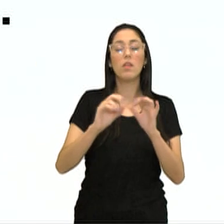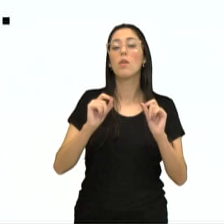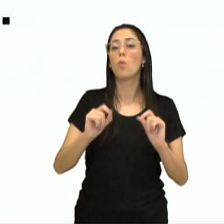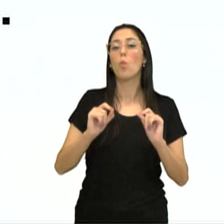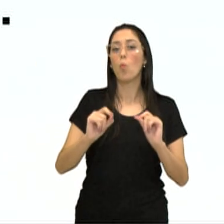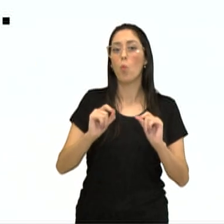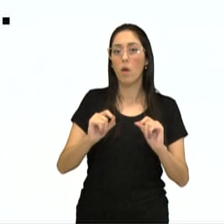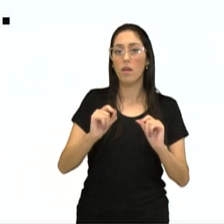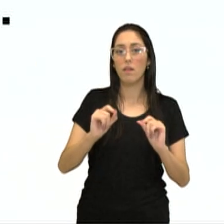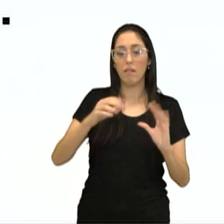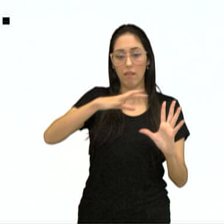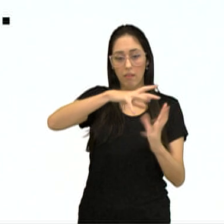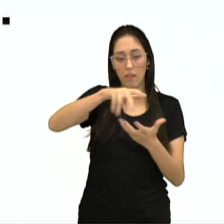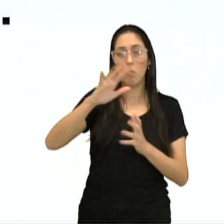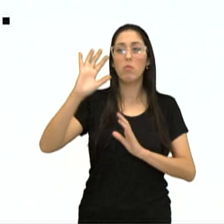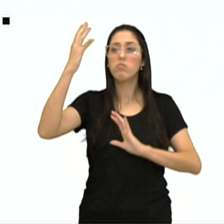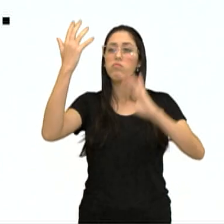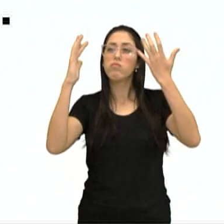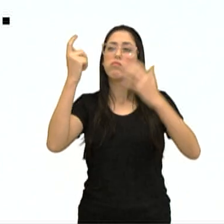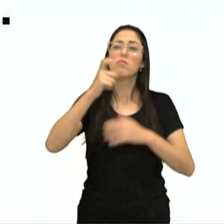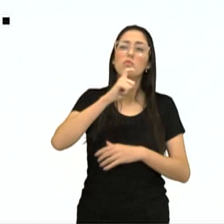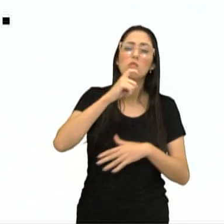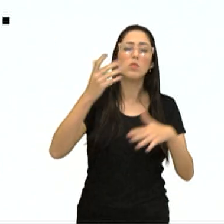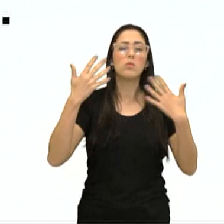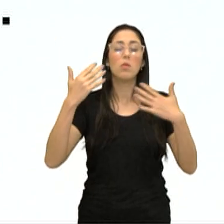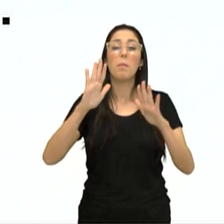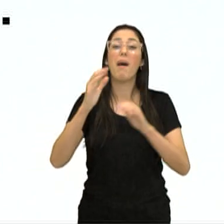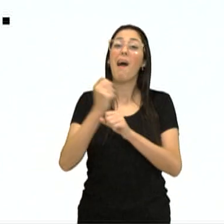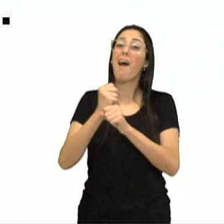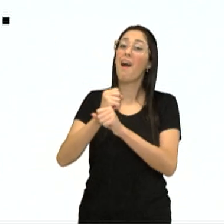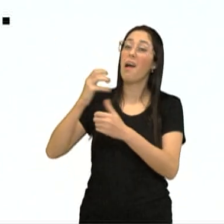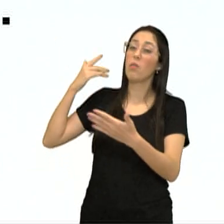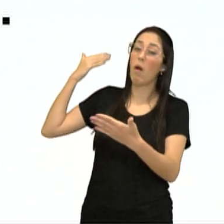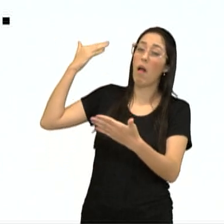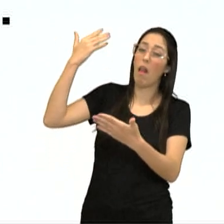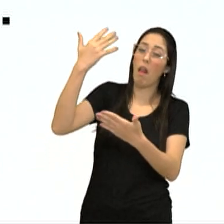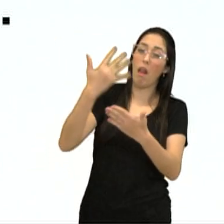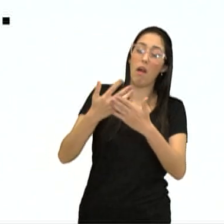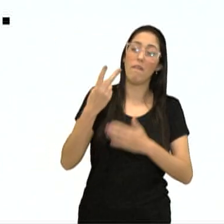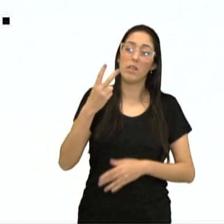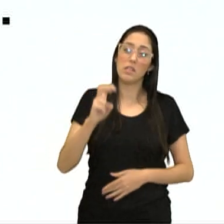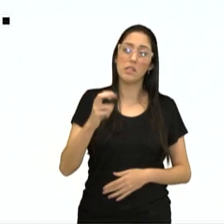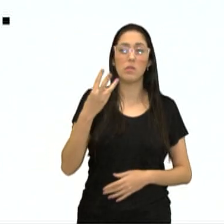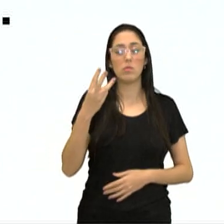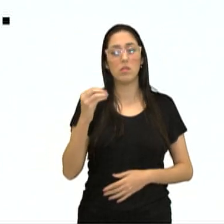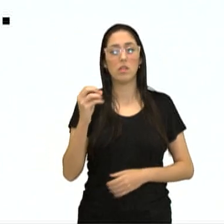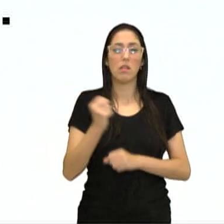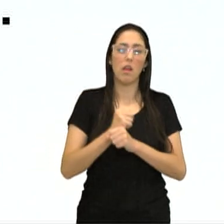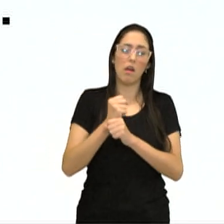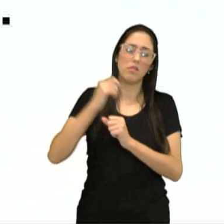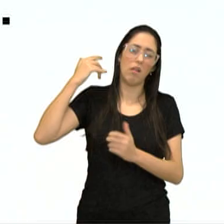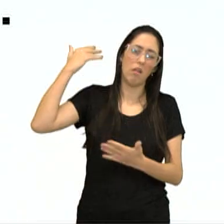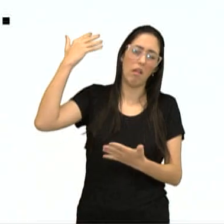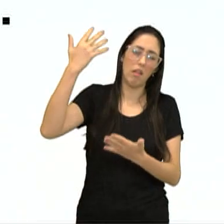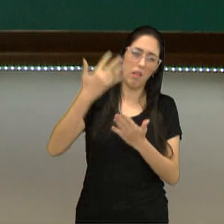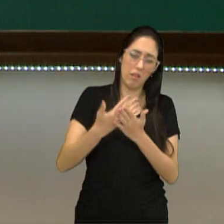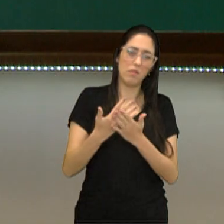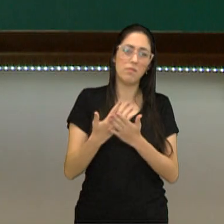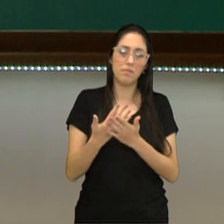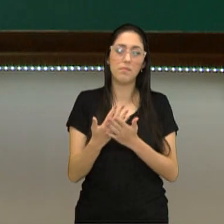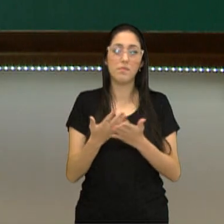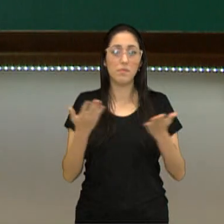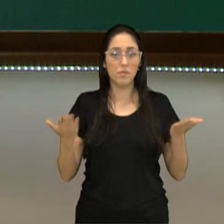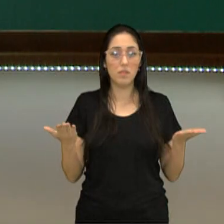observadas ao longo de um período de 25 ou até 30 anos. Quando fala-se em condições climáticas, leva-se em